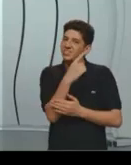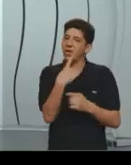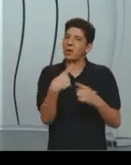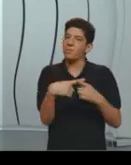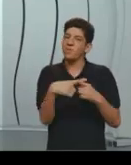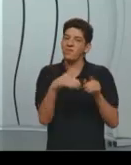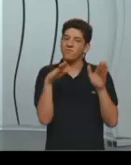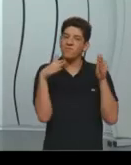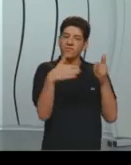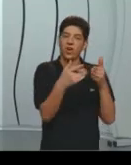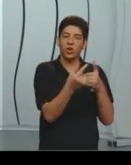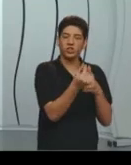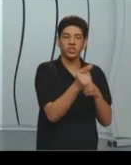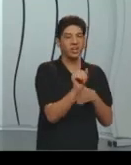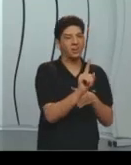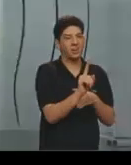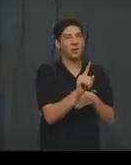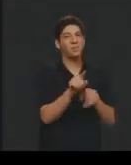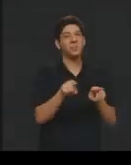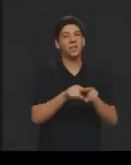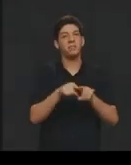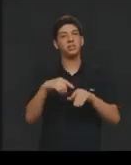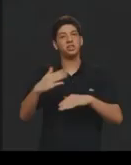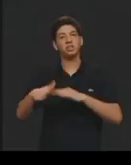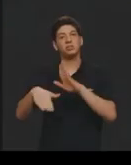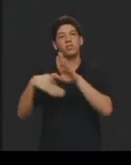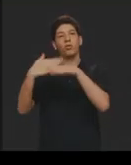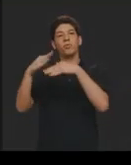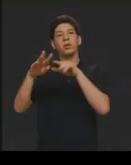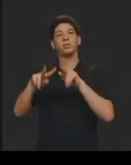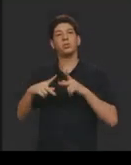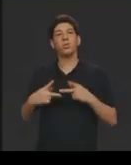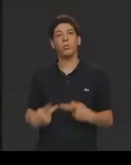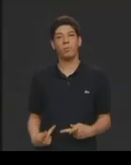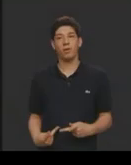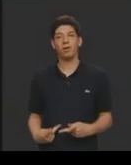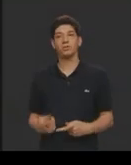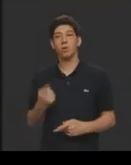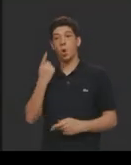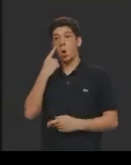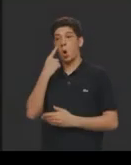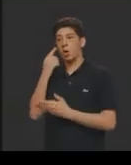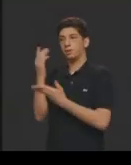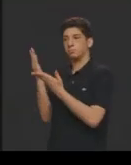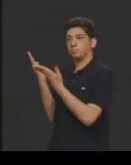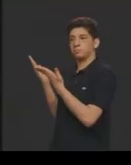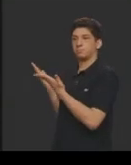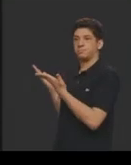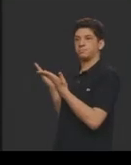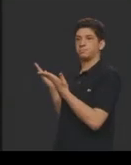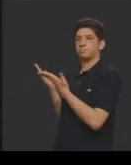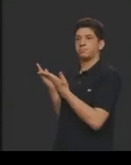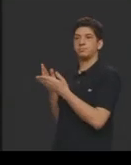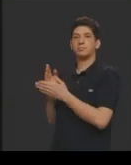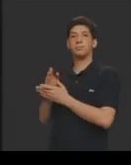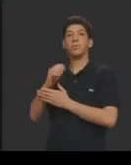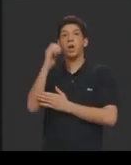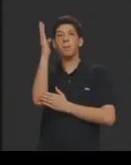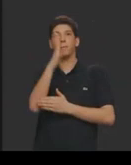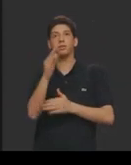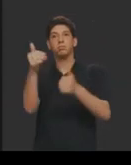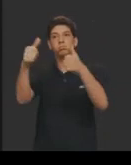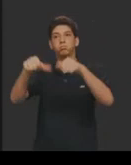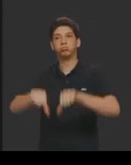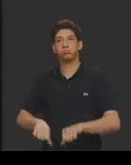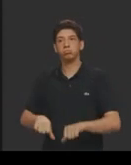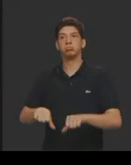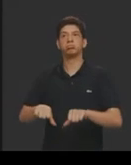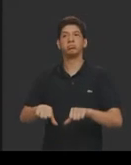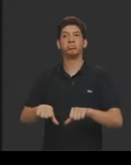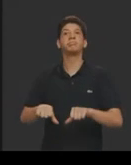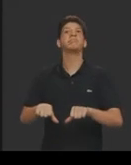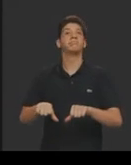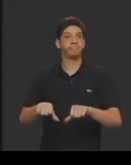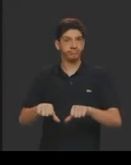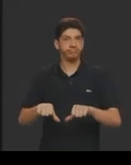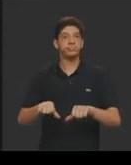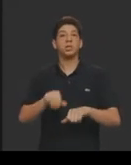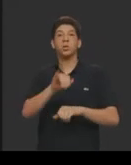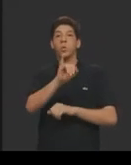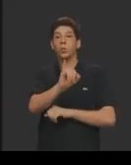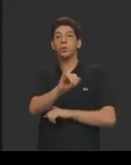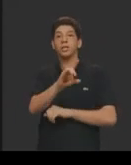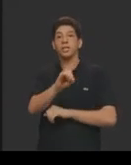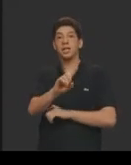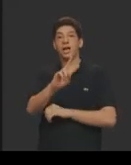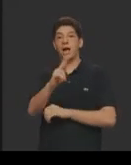olhar o índice de desenvolvimento humano. E aí o Brasil já cai muito, porque o IDH, além de olhar a questão econômica, ele vai lá,